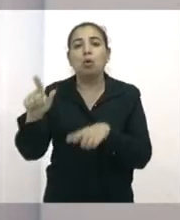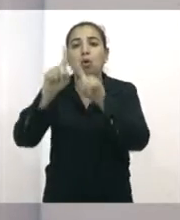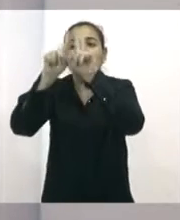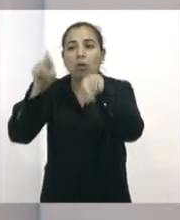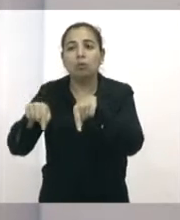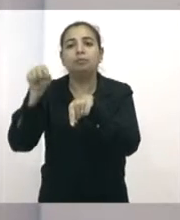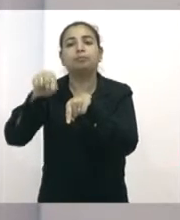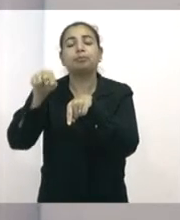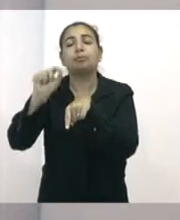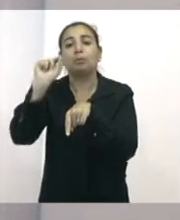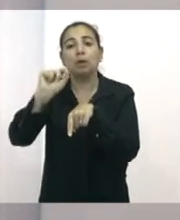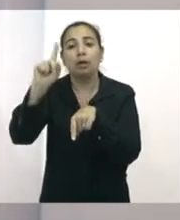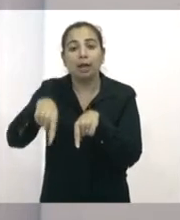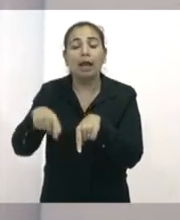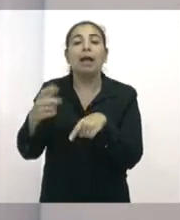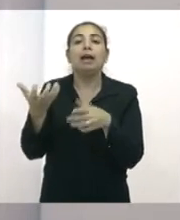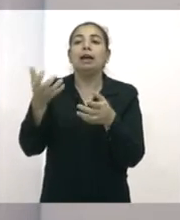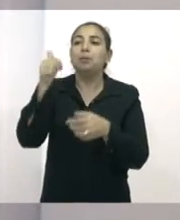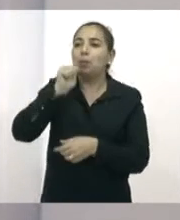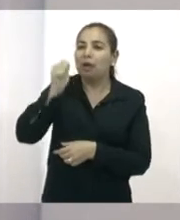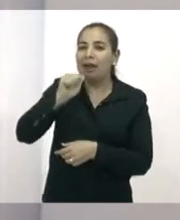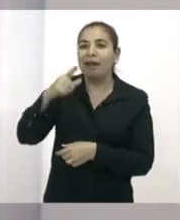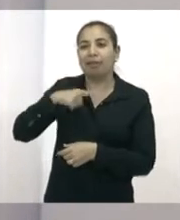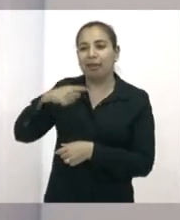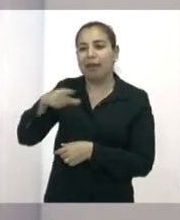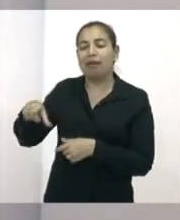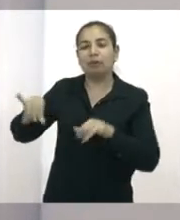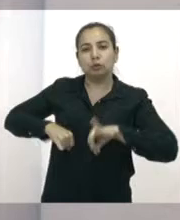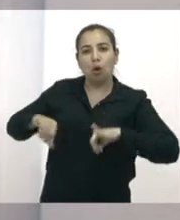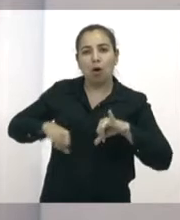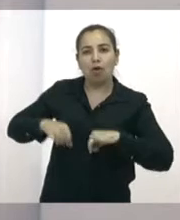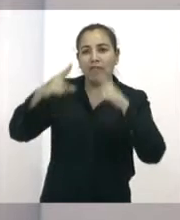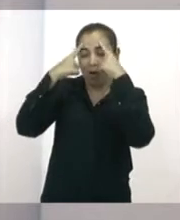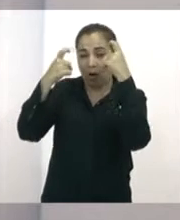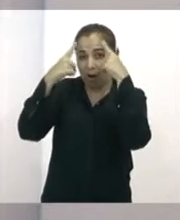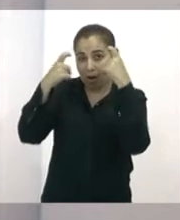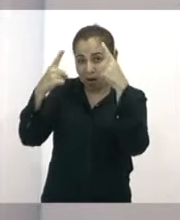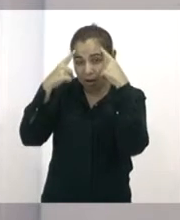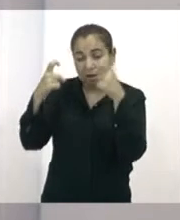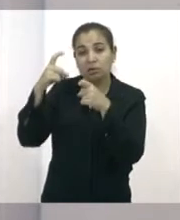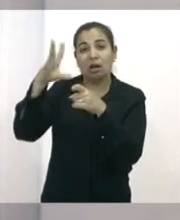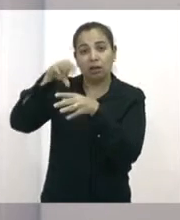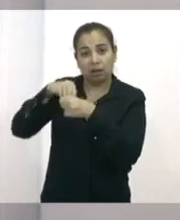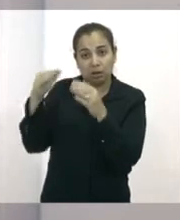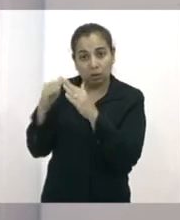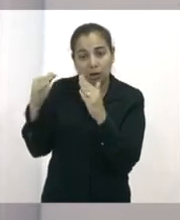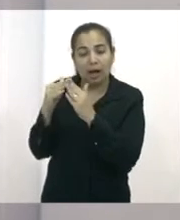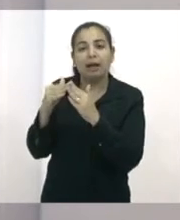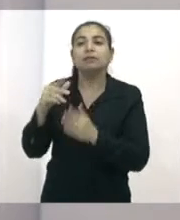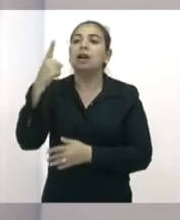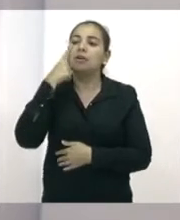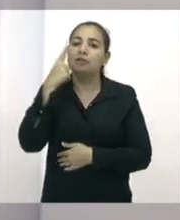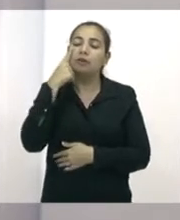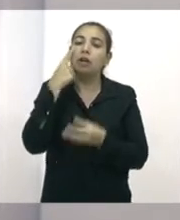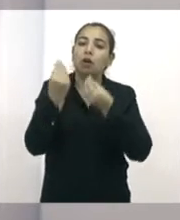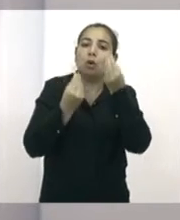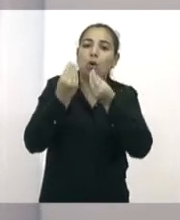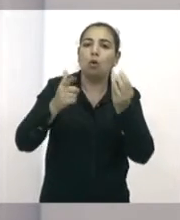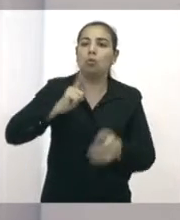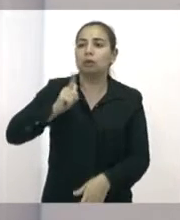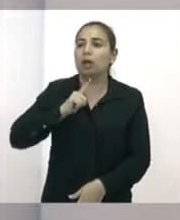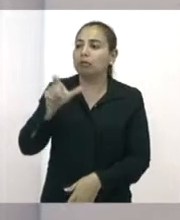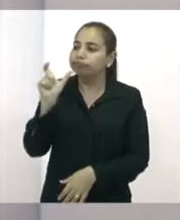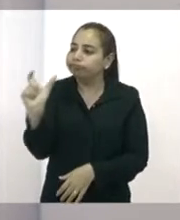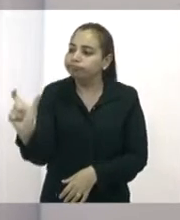coletivo para as mulheres vítimas de violência, porque elas demandam uma locomoção muito grande para participar de audiência, para fazer